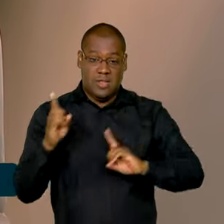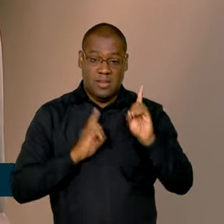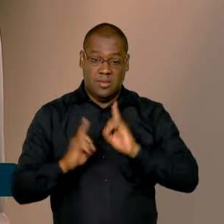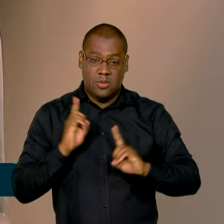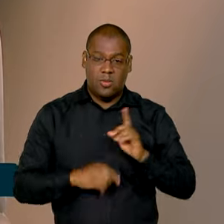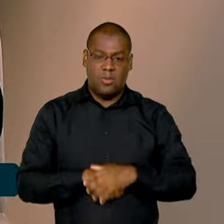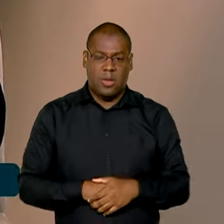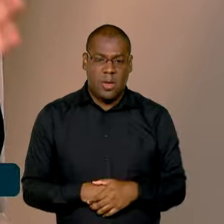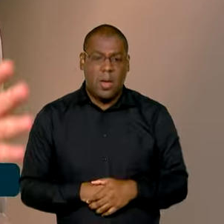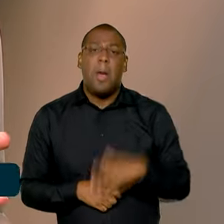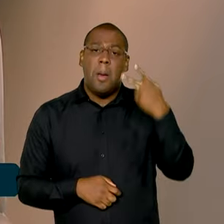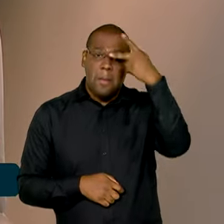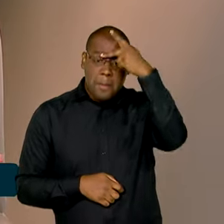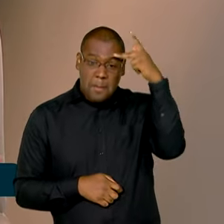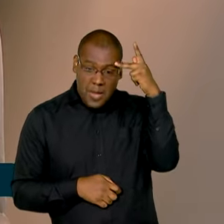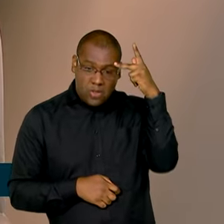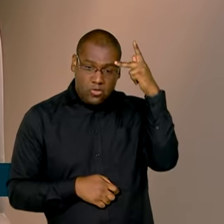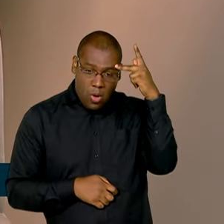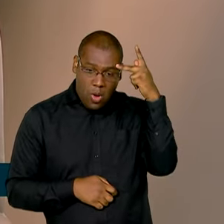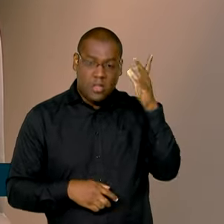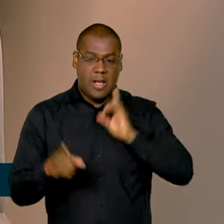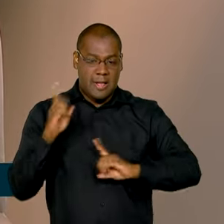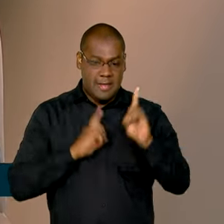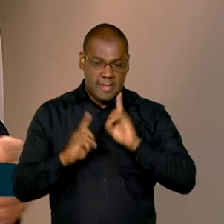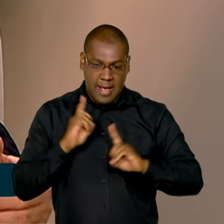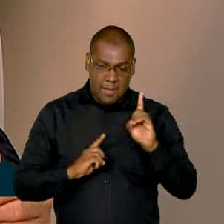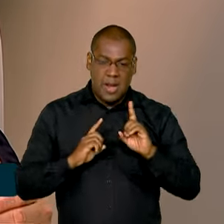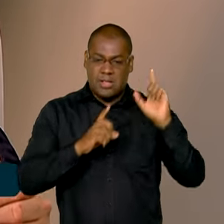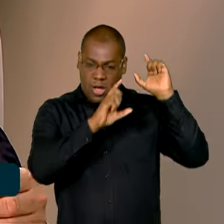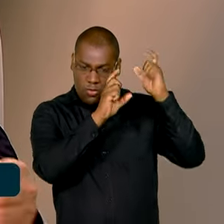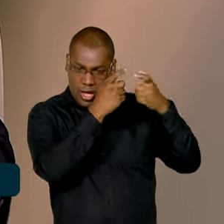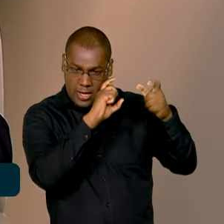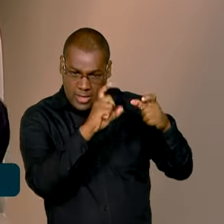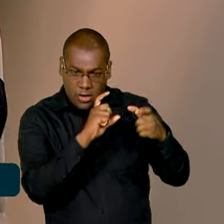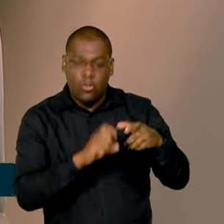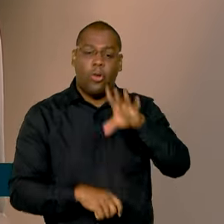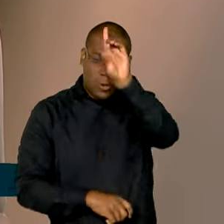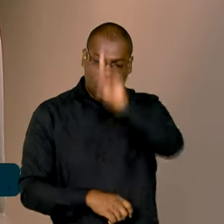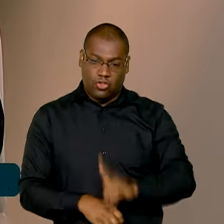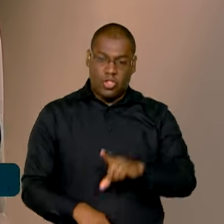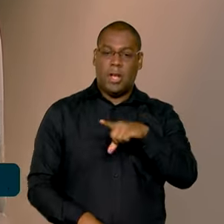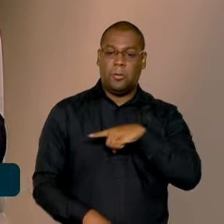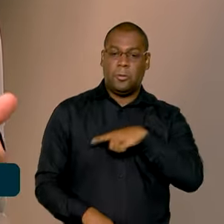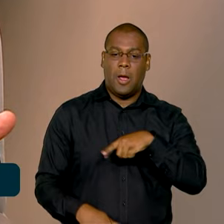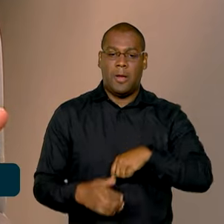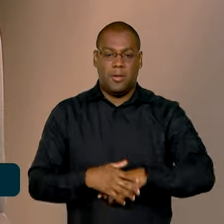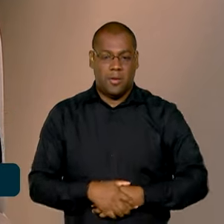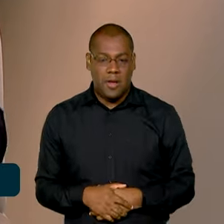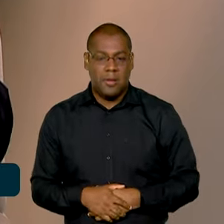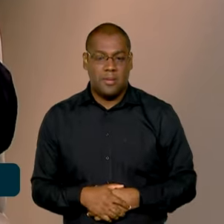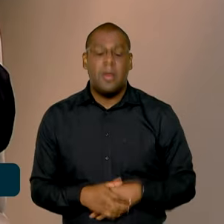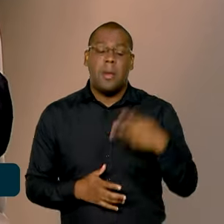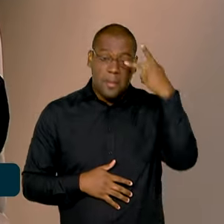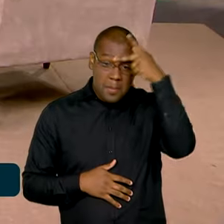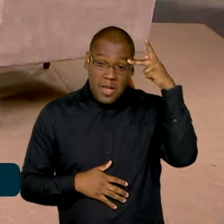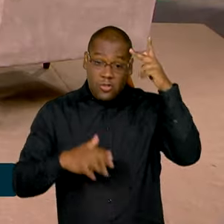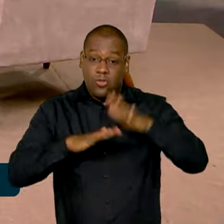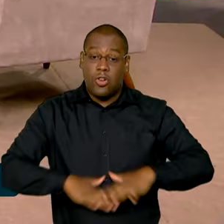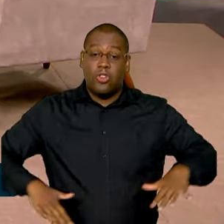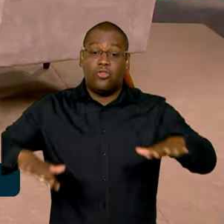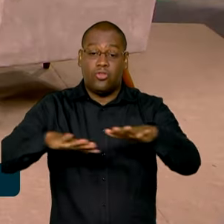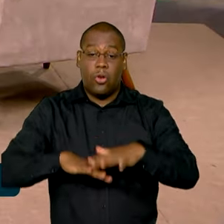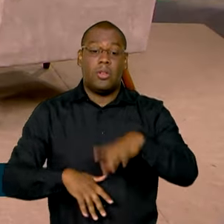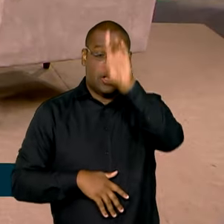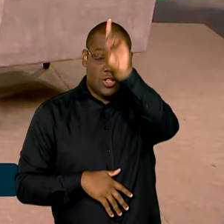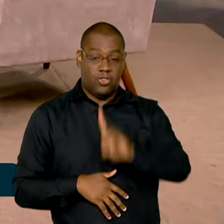gasto. Essas pessoas estão usando o direito que têm, e nós temos que respeitá-lo. Mas será que é o melhor para ela ficar parada, ela ficar sem